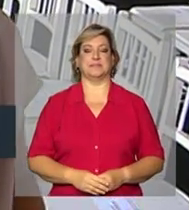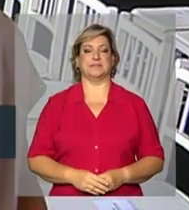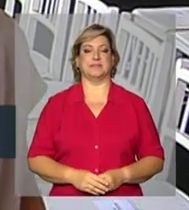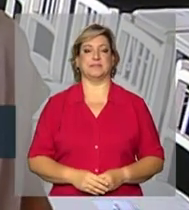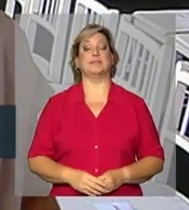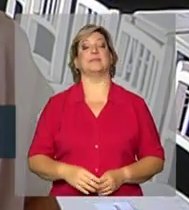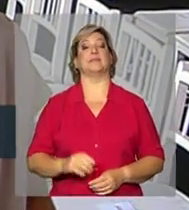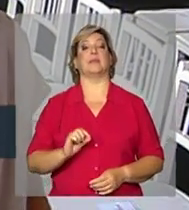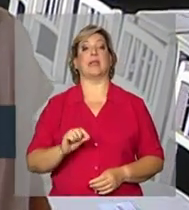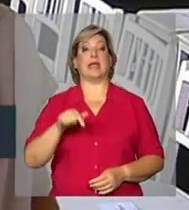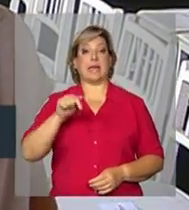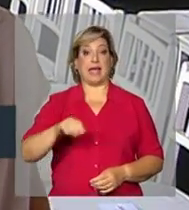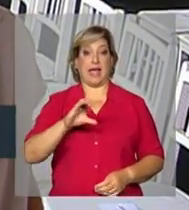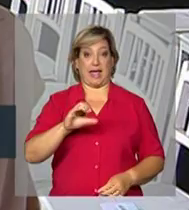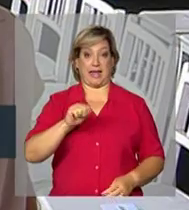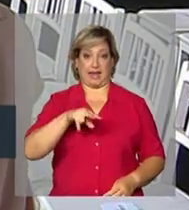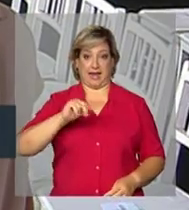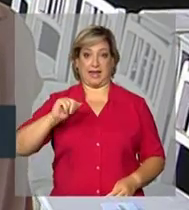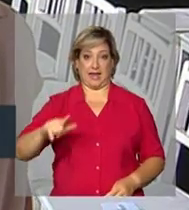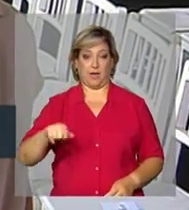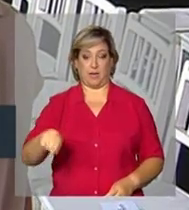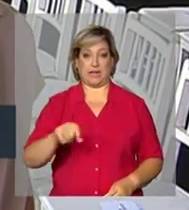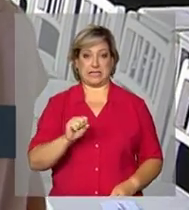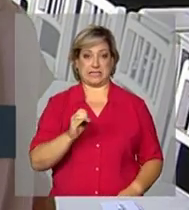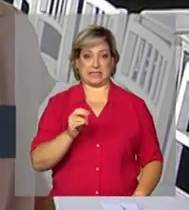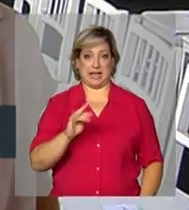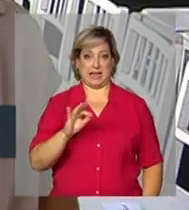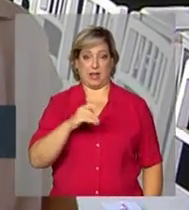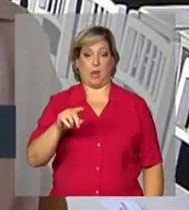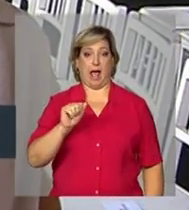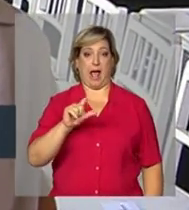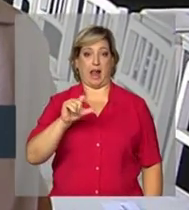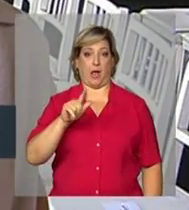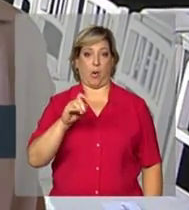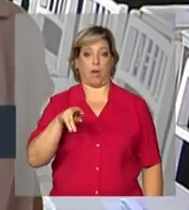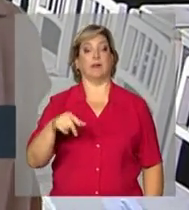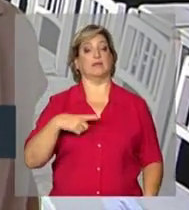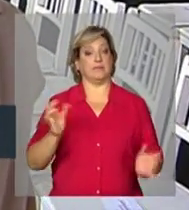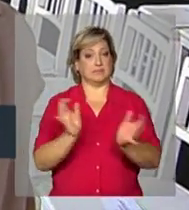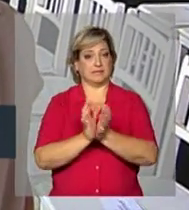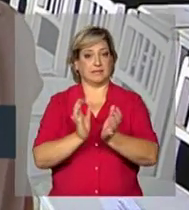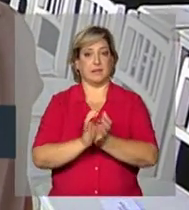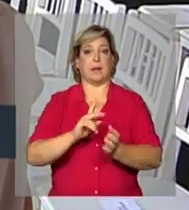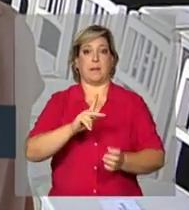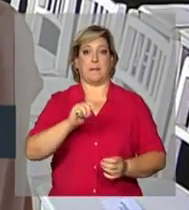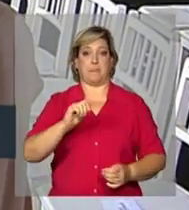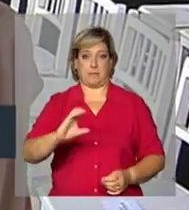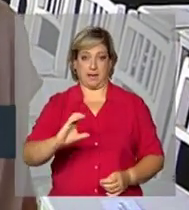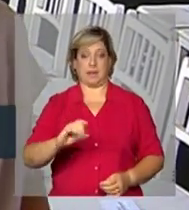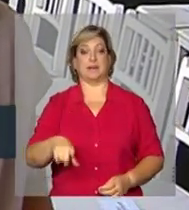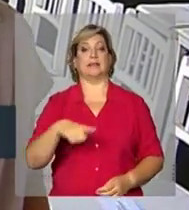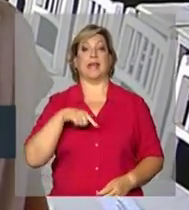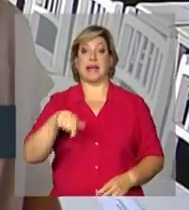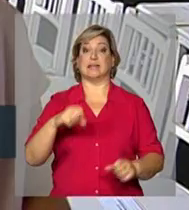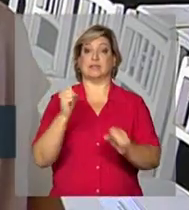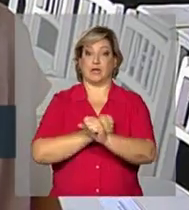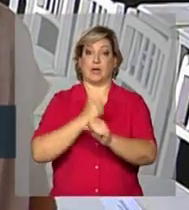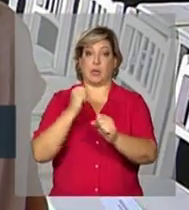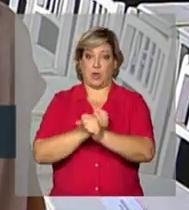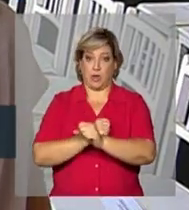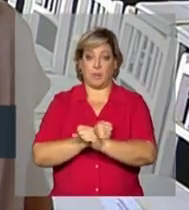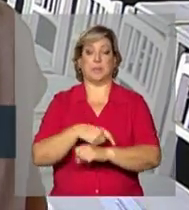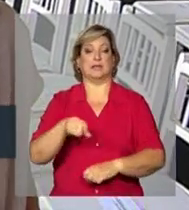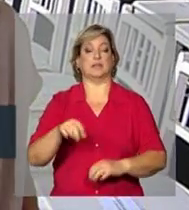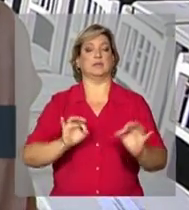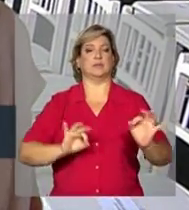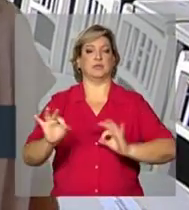Malu, o Canal do Sertão Alagoano, ele faz parte do PAC, o Programa de Aceleração do Crescimento. Essa obra que